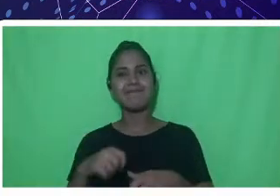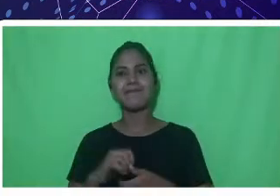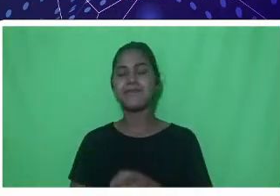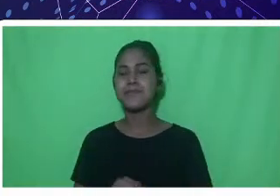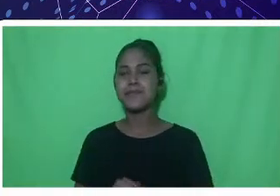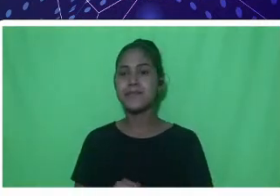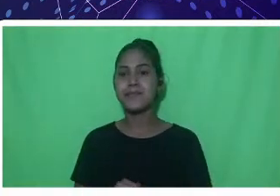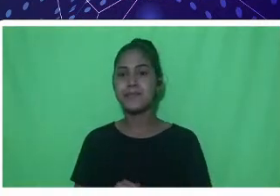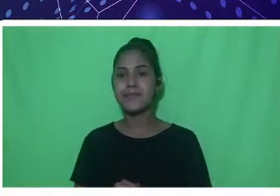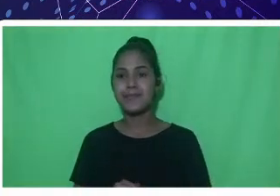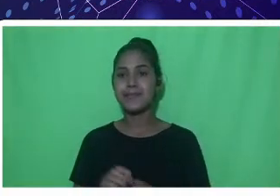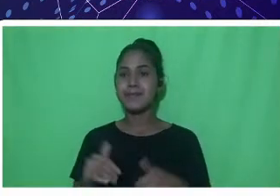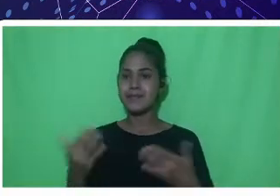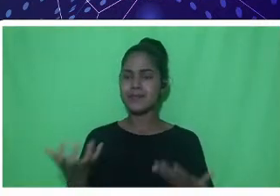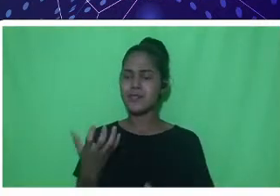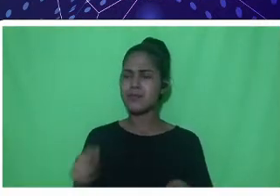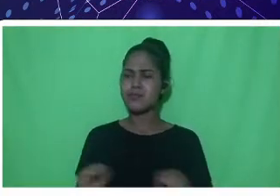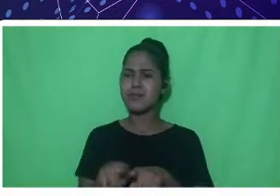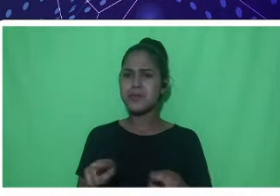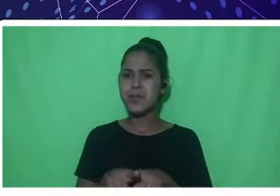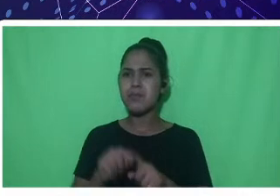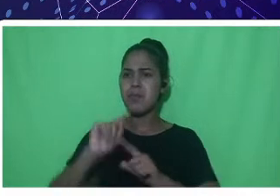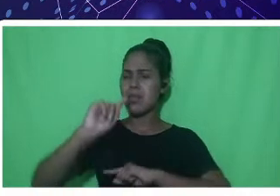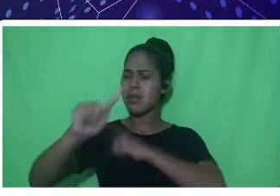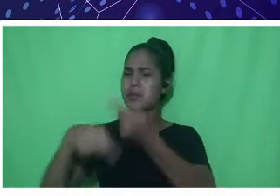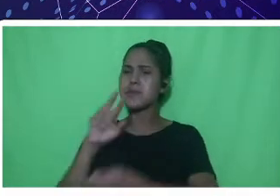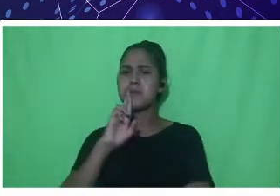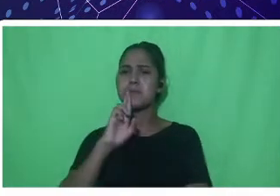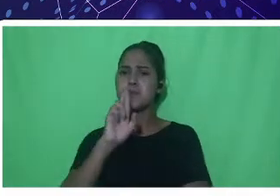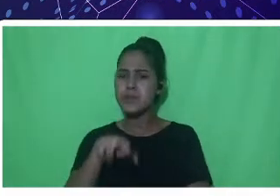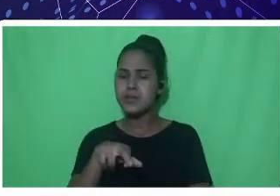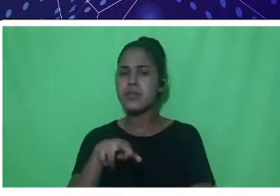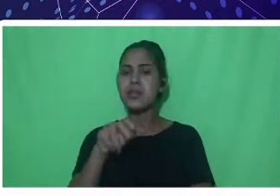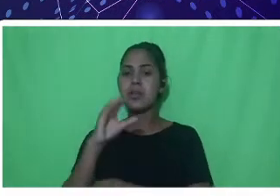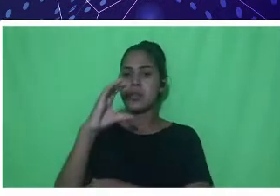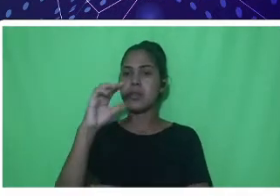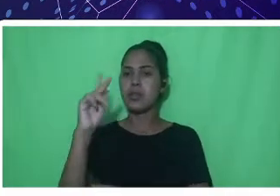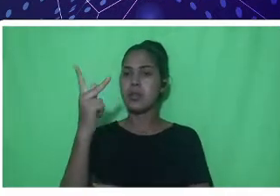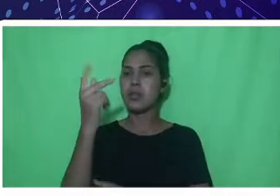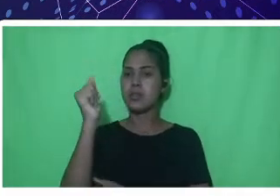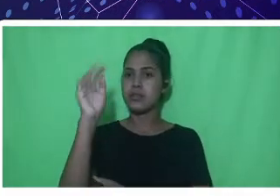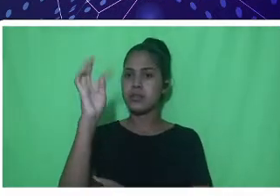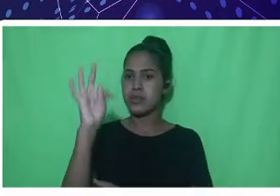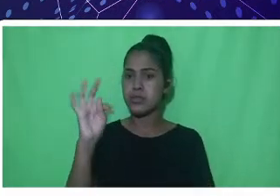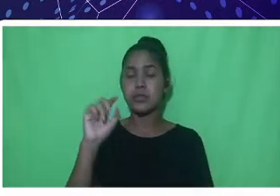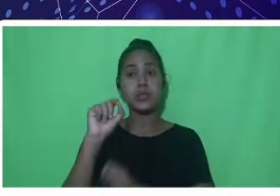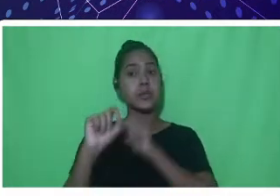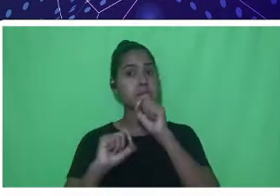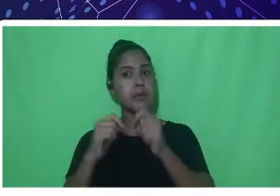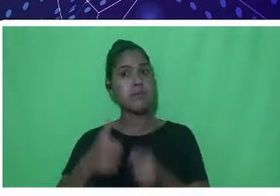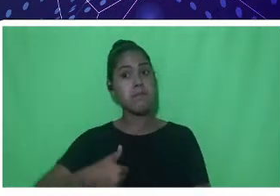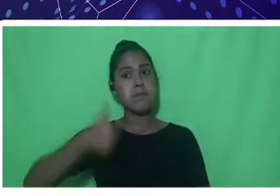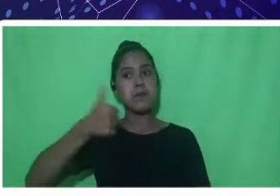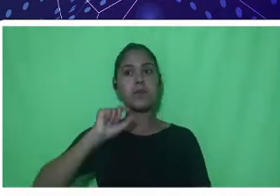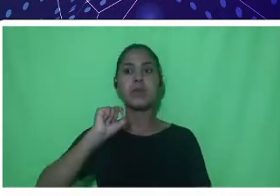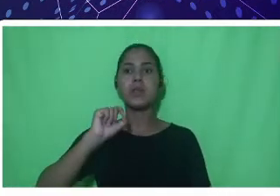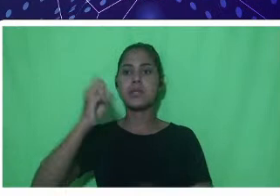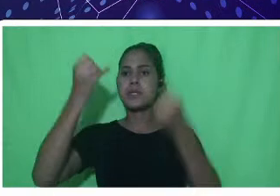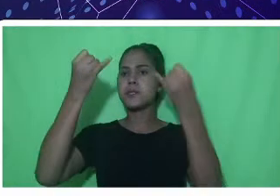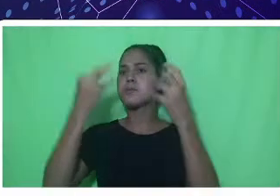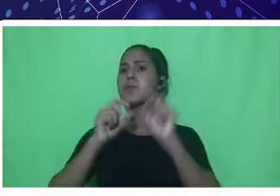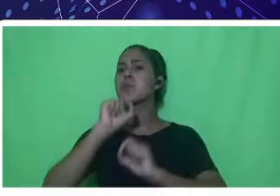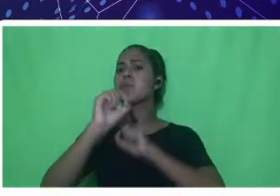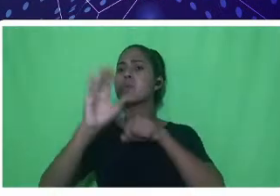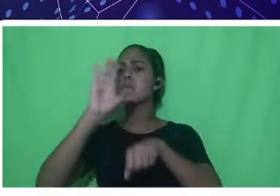que estão assistindo, depois responder as perguntas, mas só vou falar aqui para as pessoas entenderem um pouco o que é o curso de Engenharia de Pesca, como é que ele